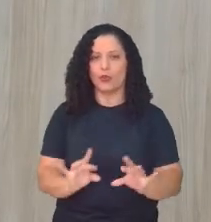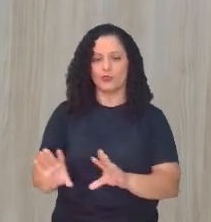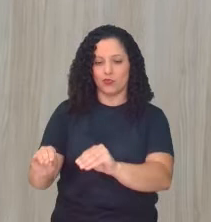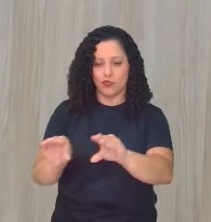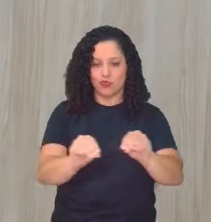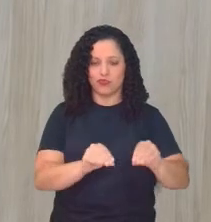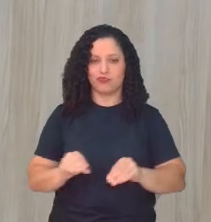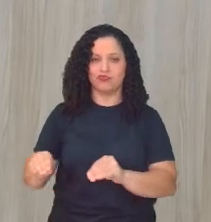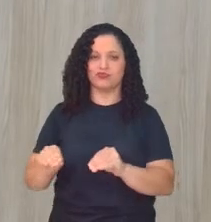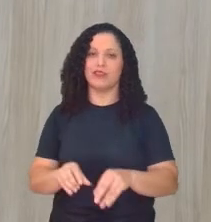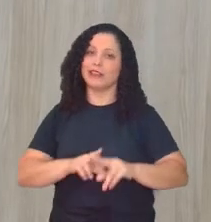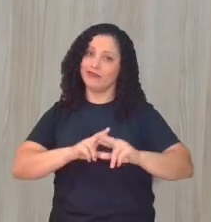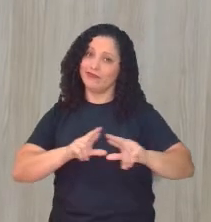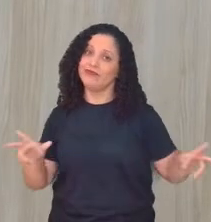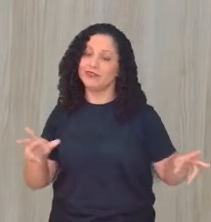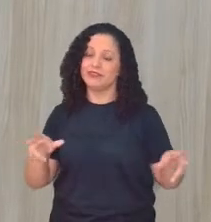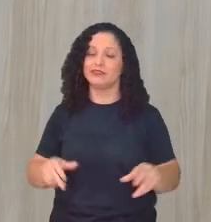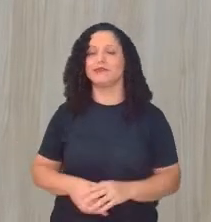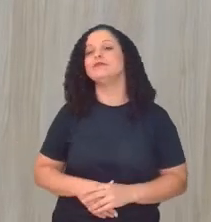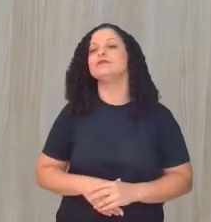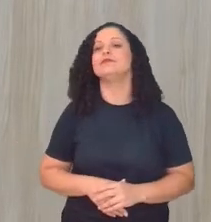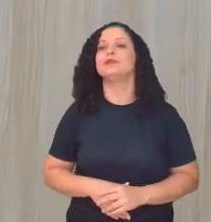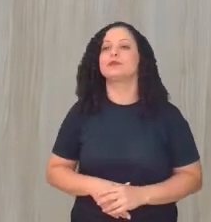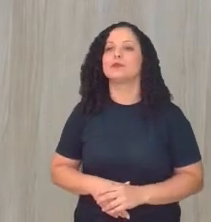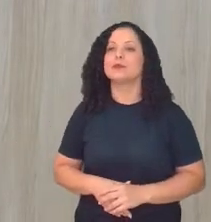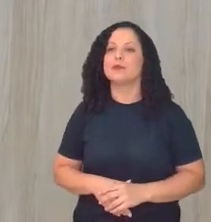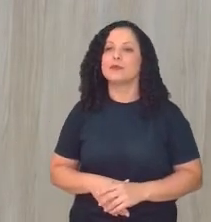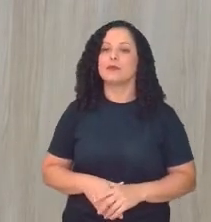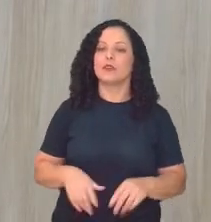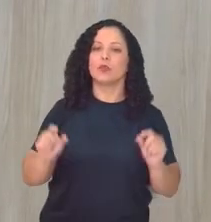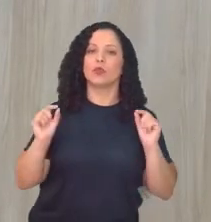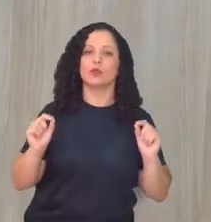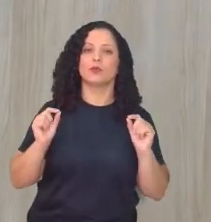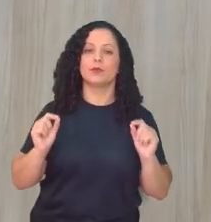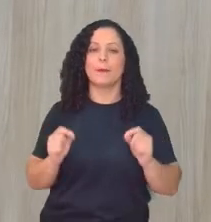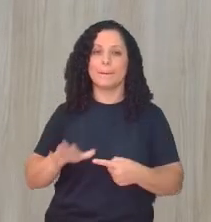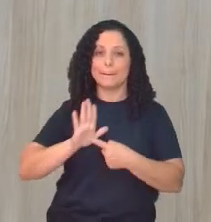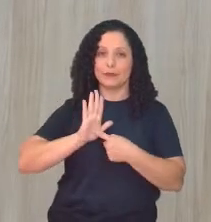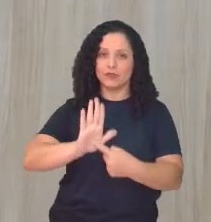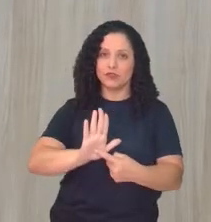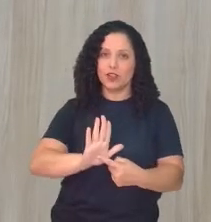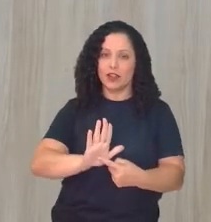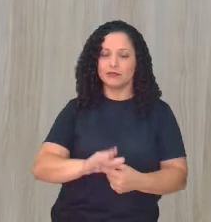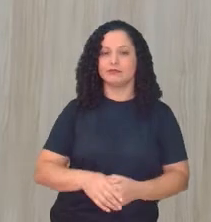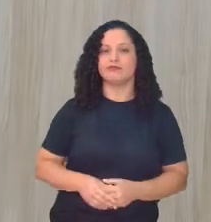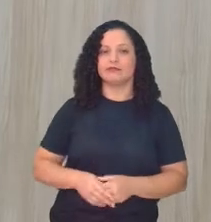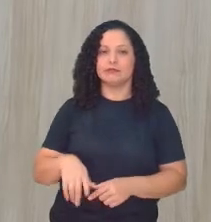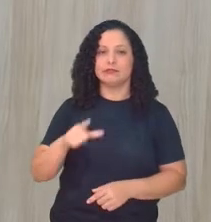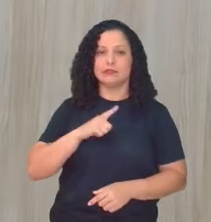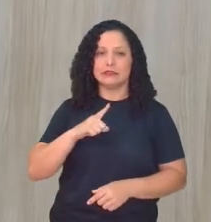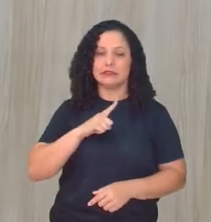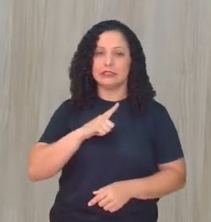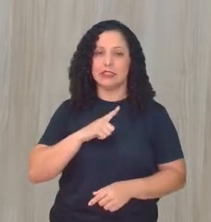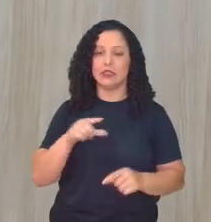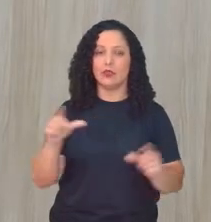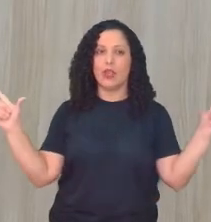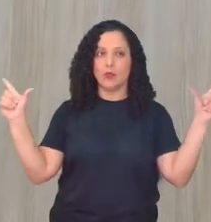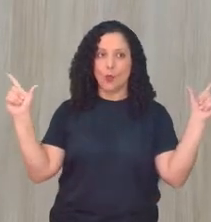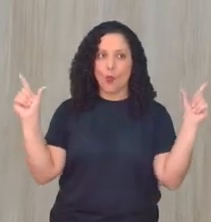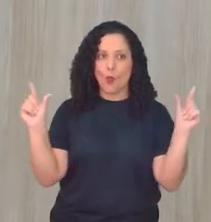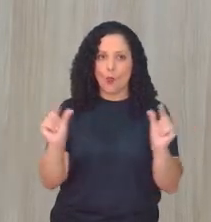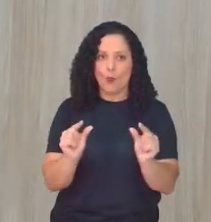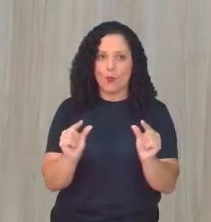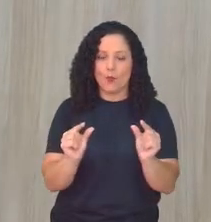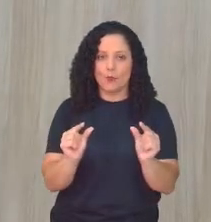das diferenças. Então, veja, os pontos que a gente trouxe aí é o quê? Porque a baixa umidade, não tem na Amazônia,